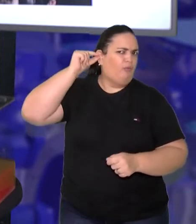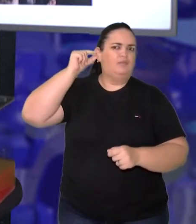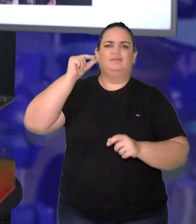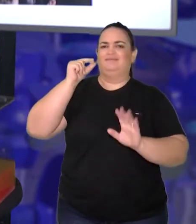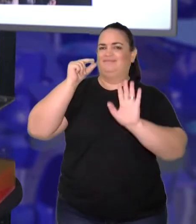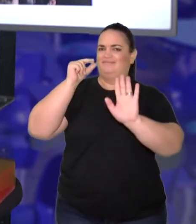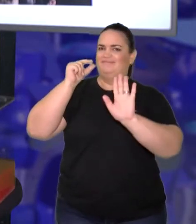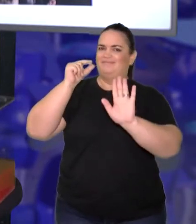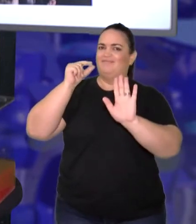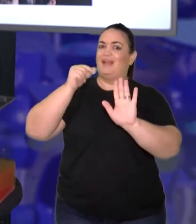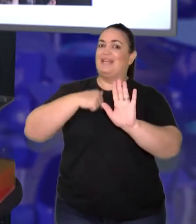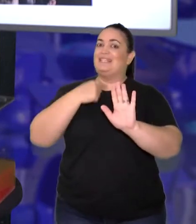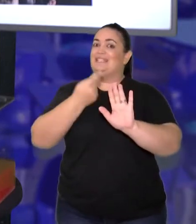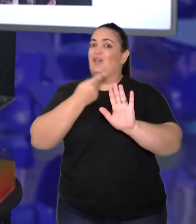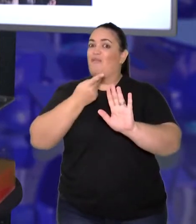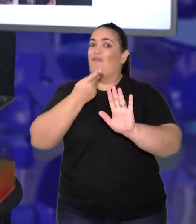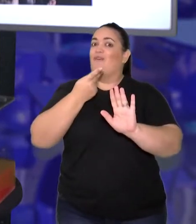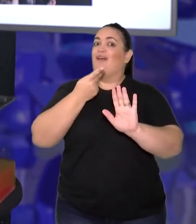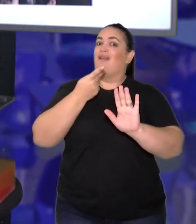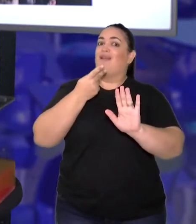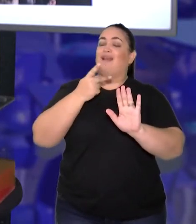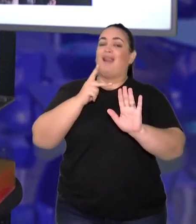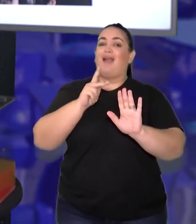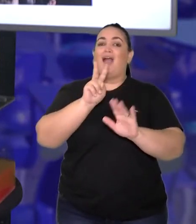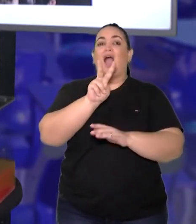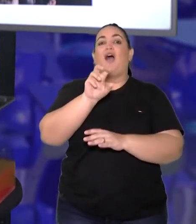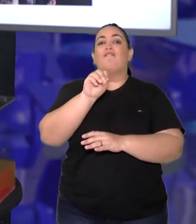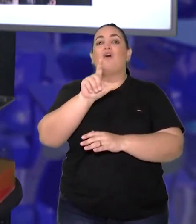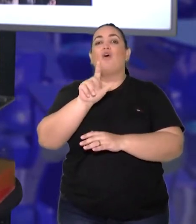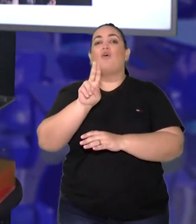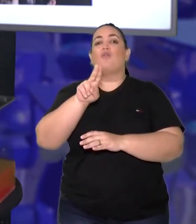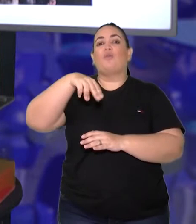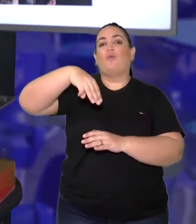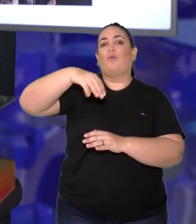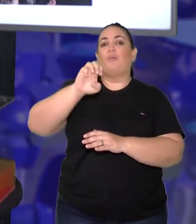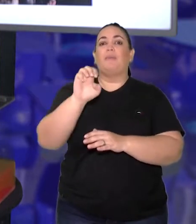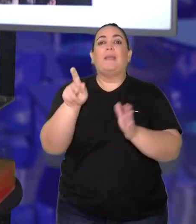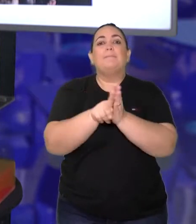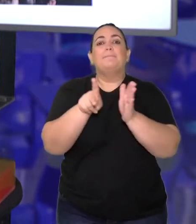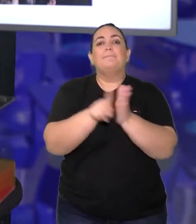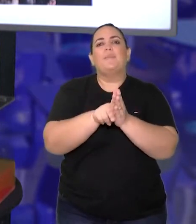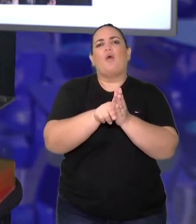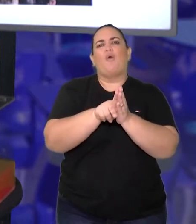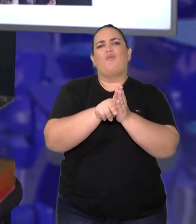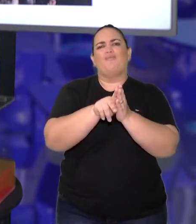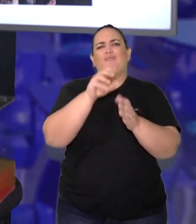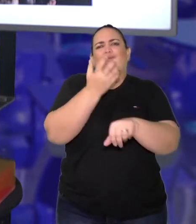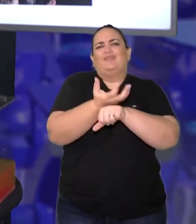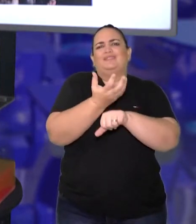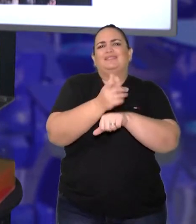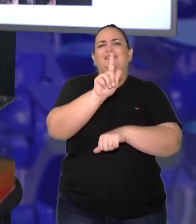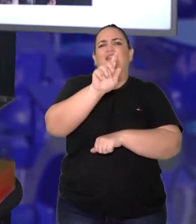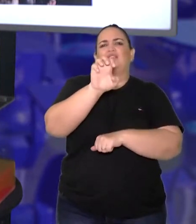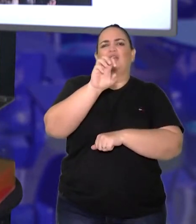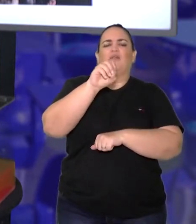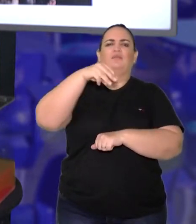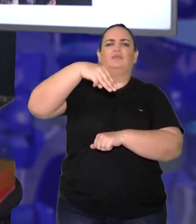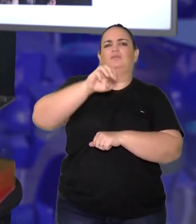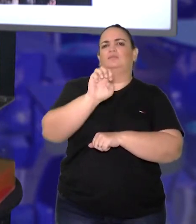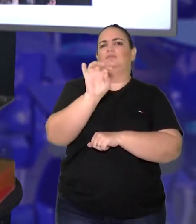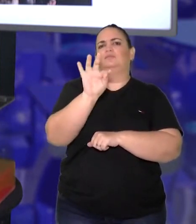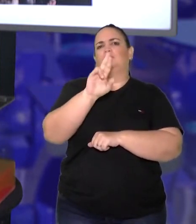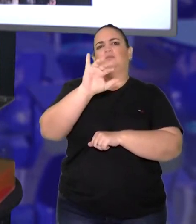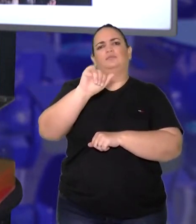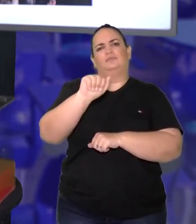iremos falar do volume em geometria, tá certo? Esse volume auditivo, o volume do seu celular, da televisão ou do som,